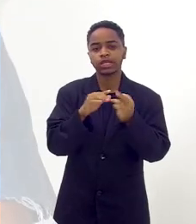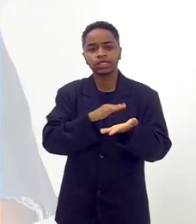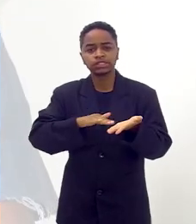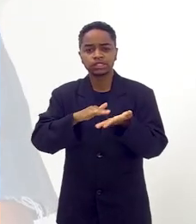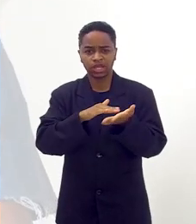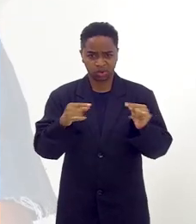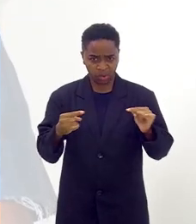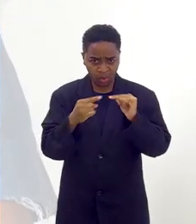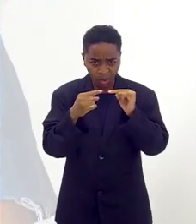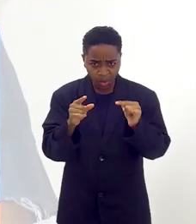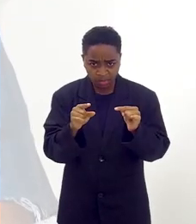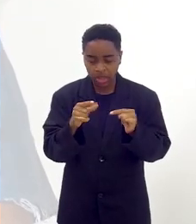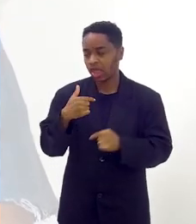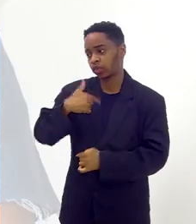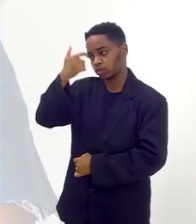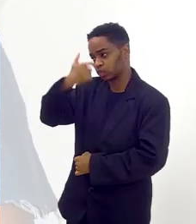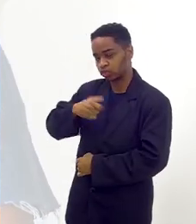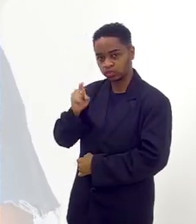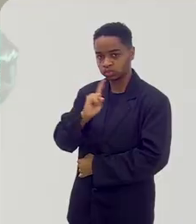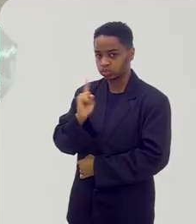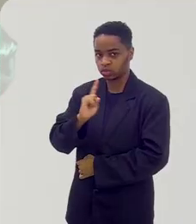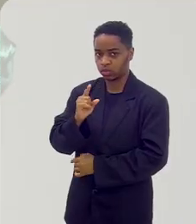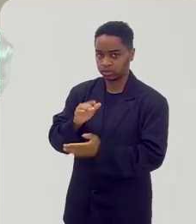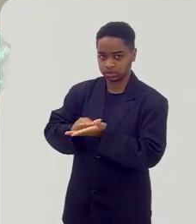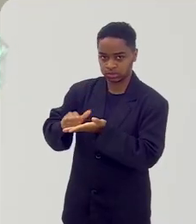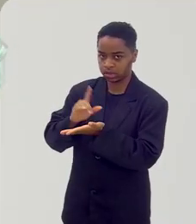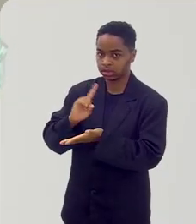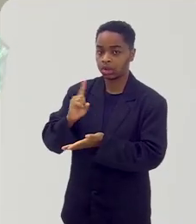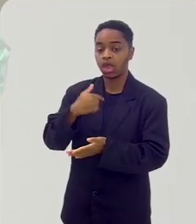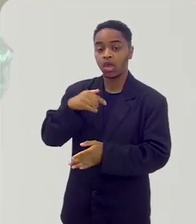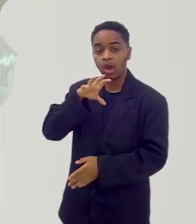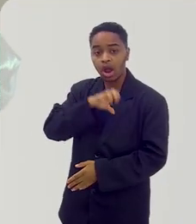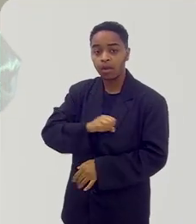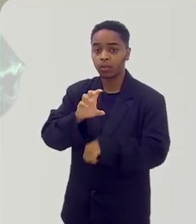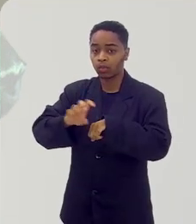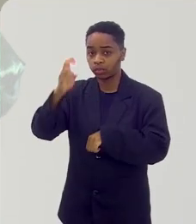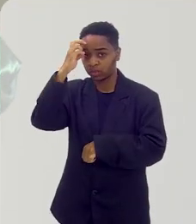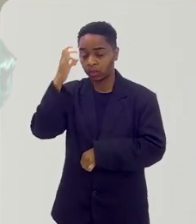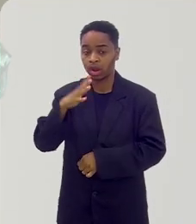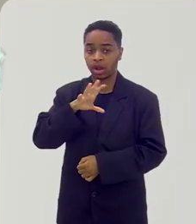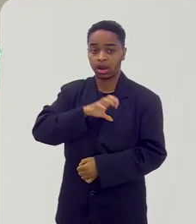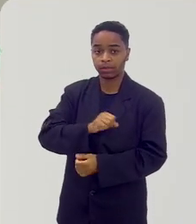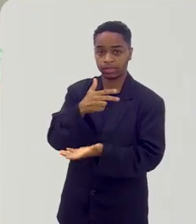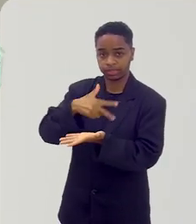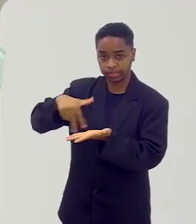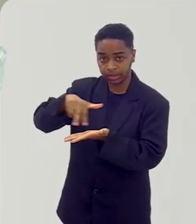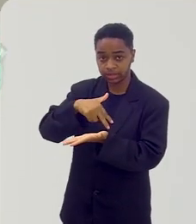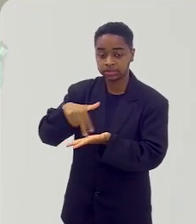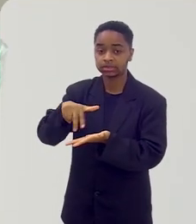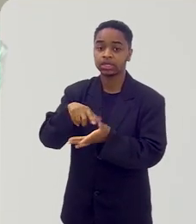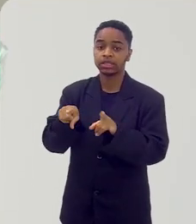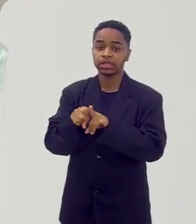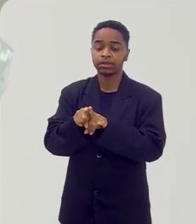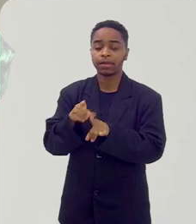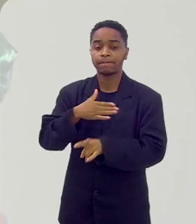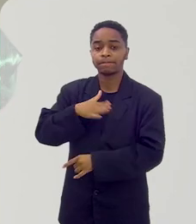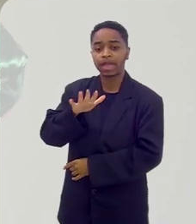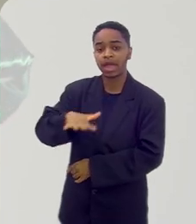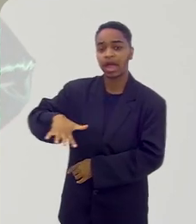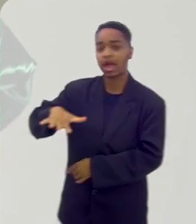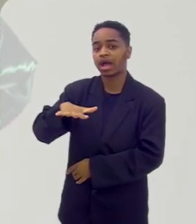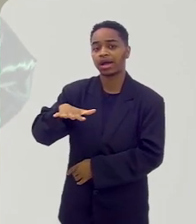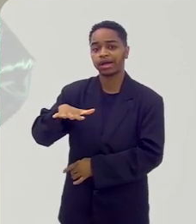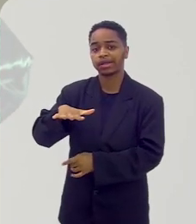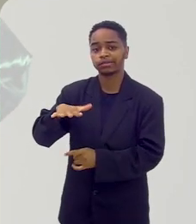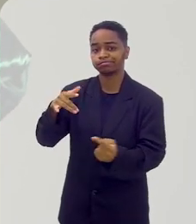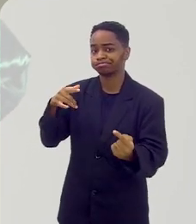Tem alguma coisa a não sou cigana, né? Amo a cultura cigana, amo a dança cigana. A minha